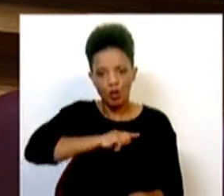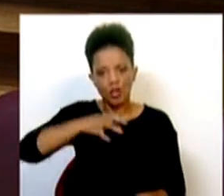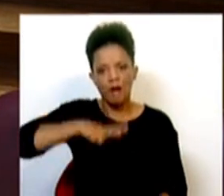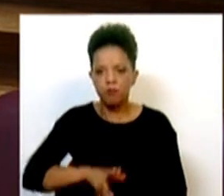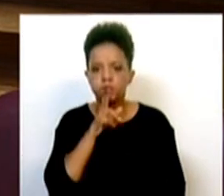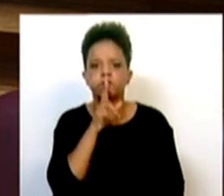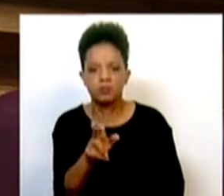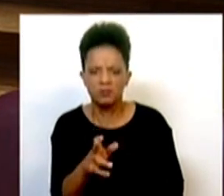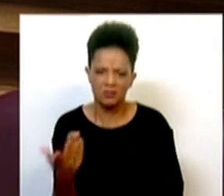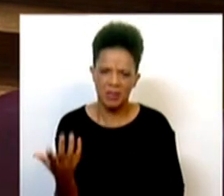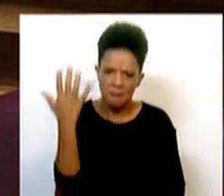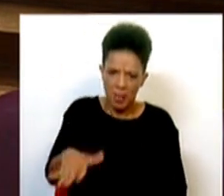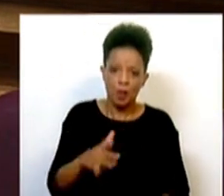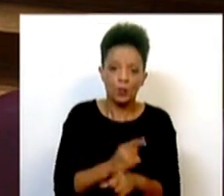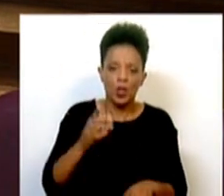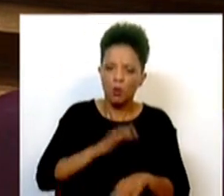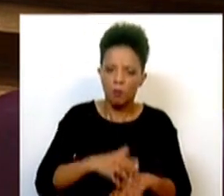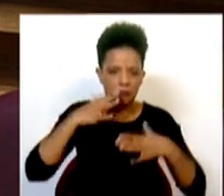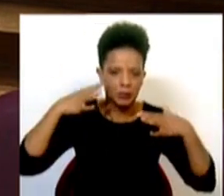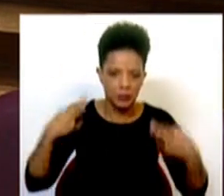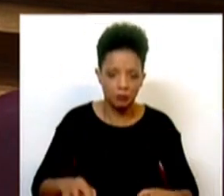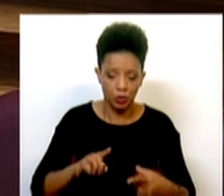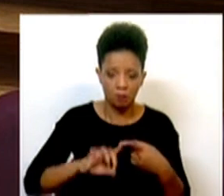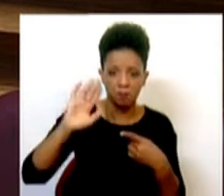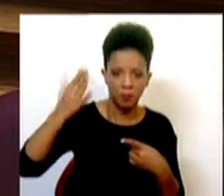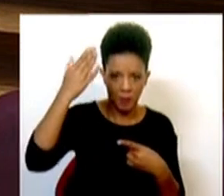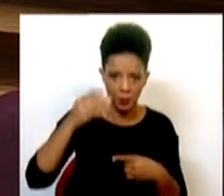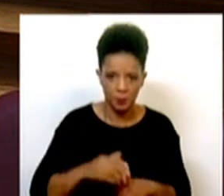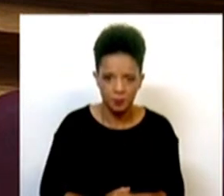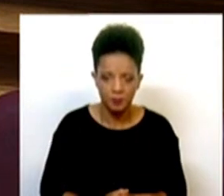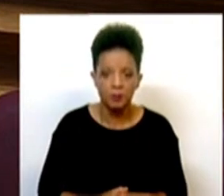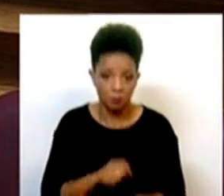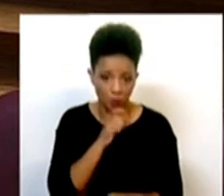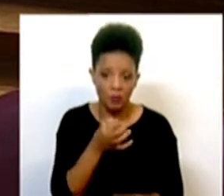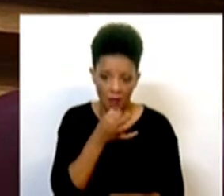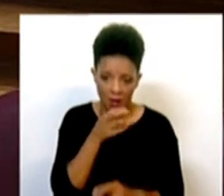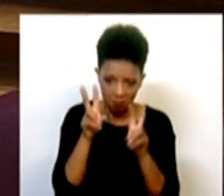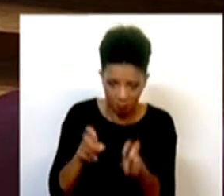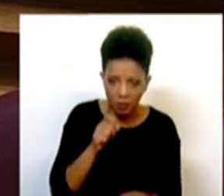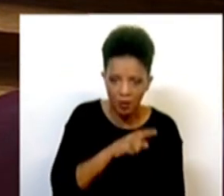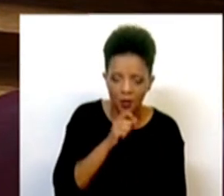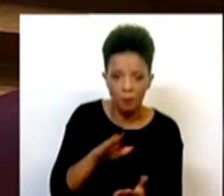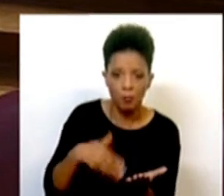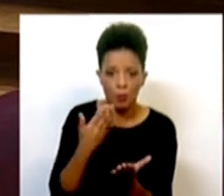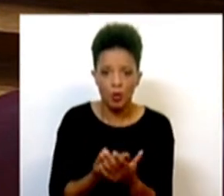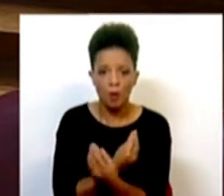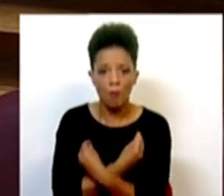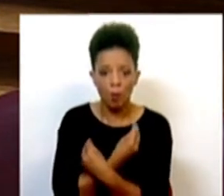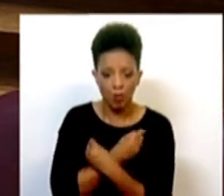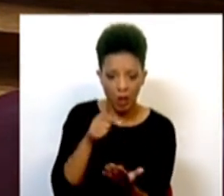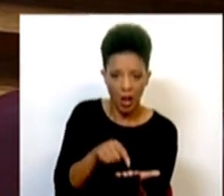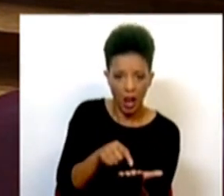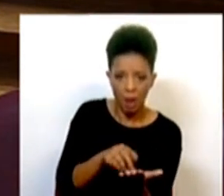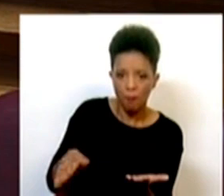dar resposta. E fica-lhe mal por duas razões muito simples. A primeira é que, e podemos falar sobre isso, a proposta que o Bloco de Esquerda aqui